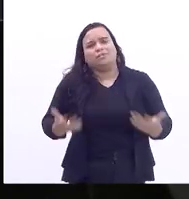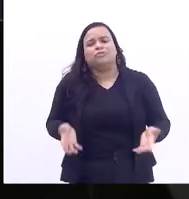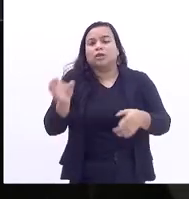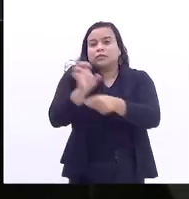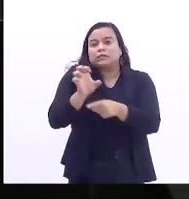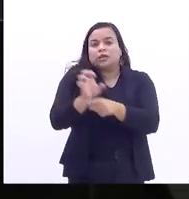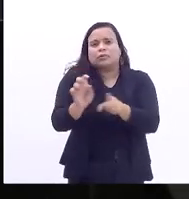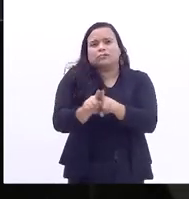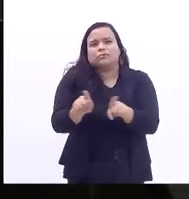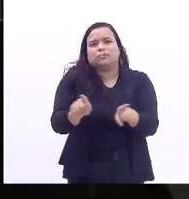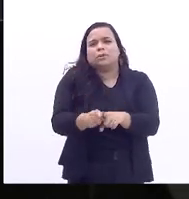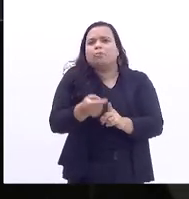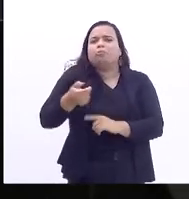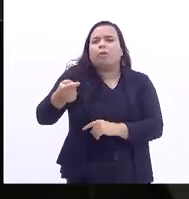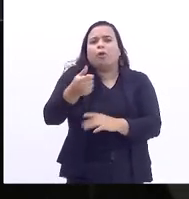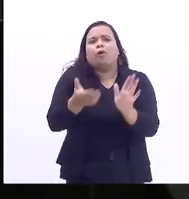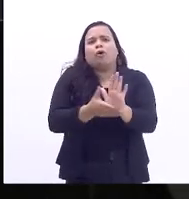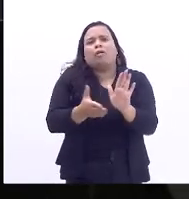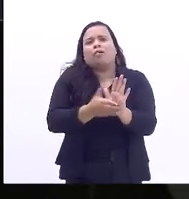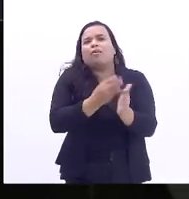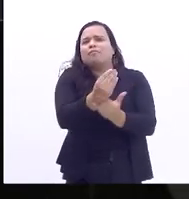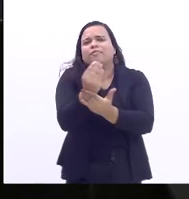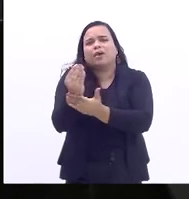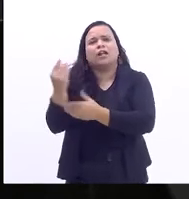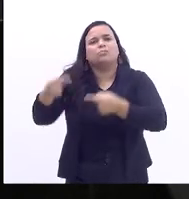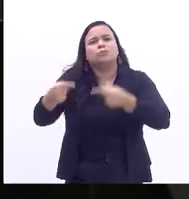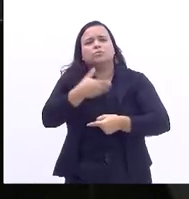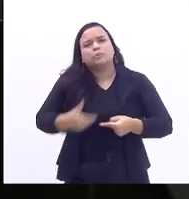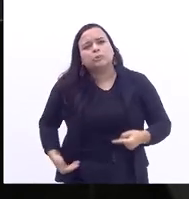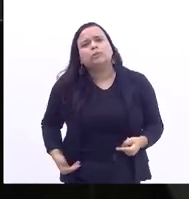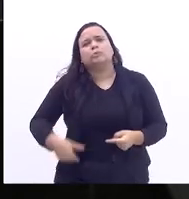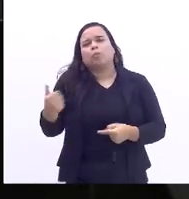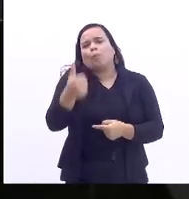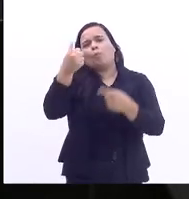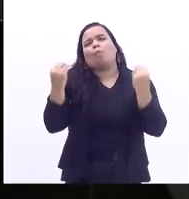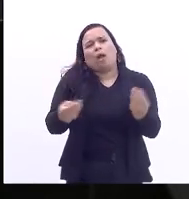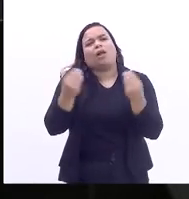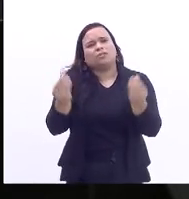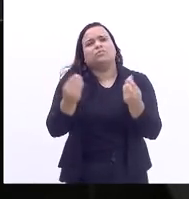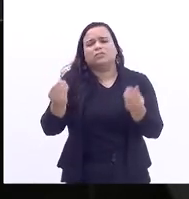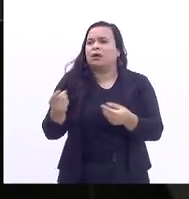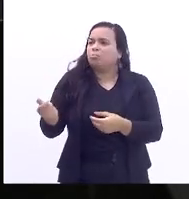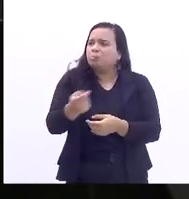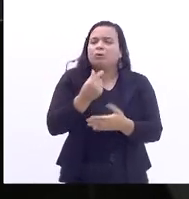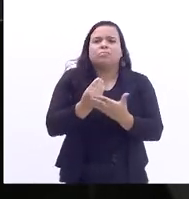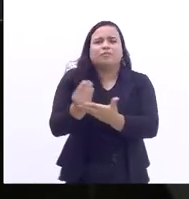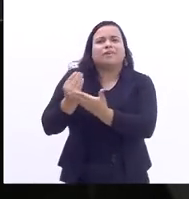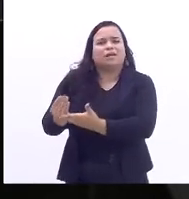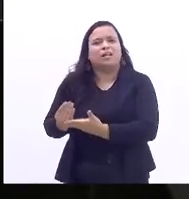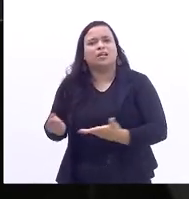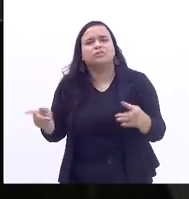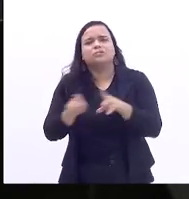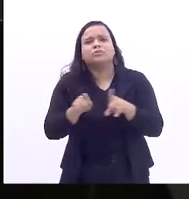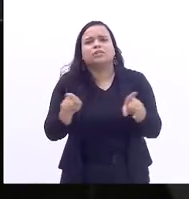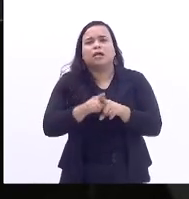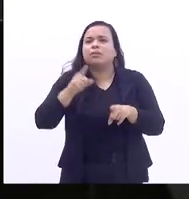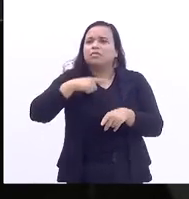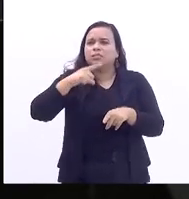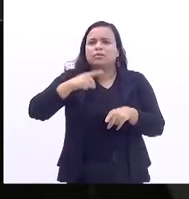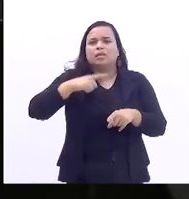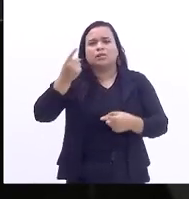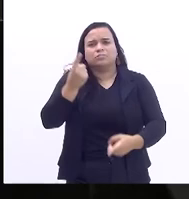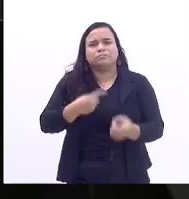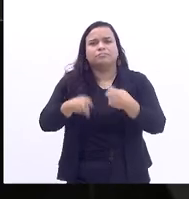oferece políticas públicas de qualidade, quanto mais tem regime de